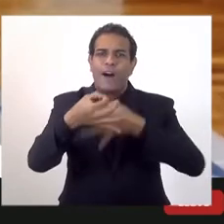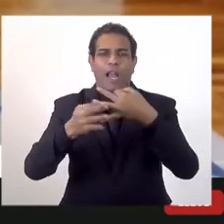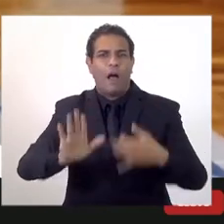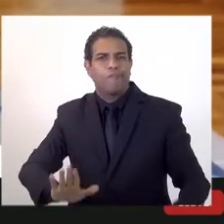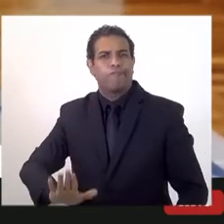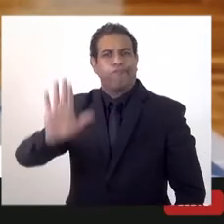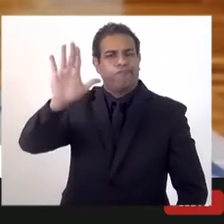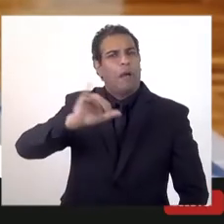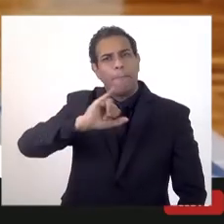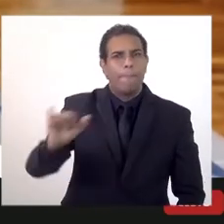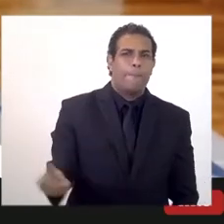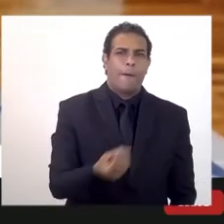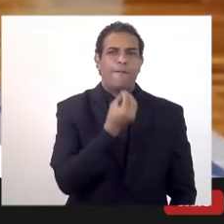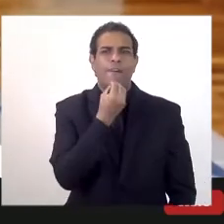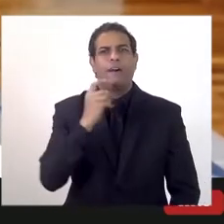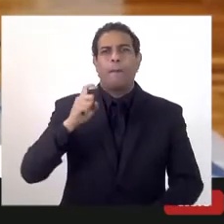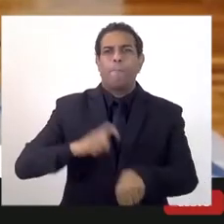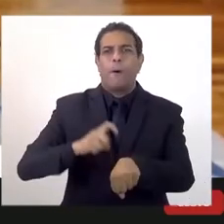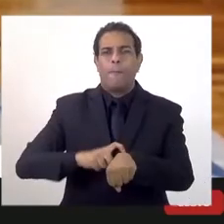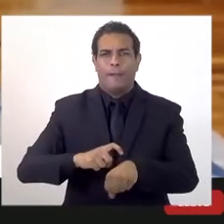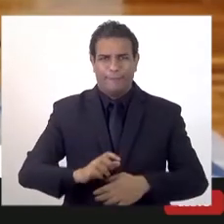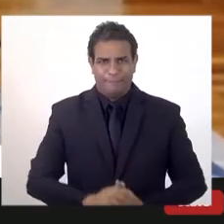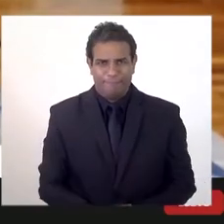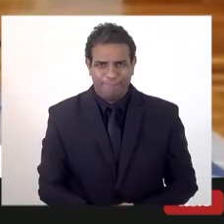para falar... falar...